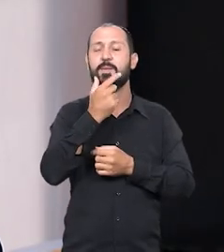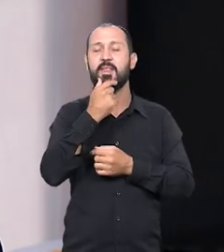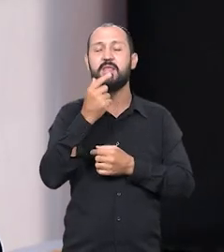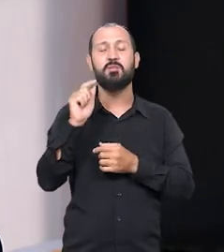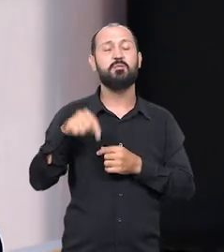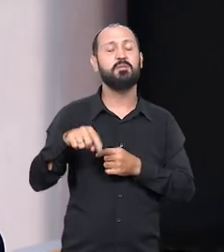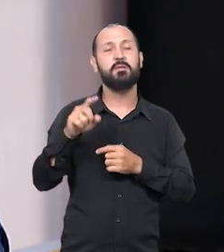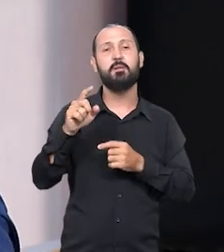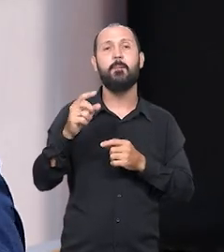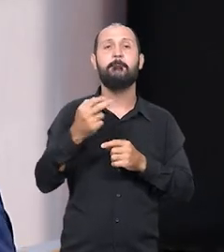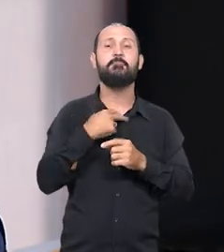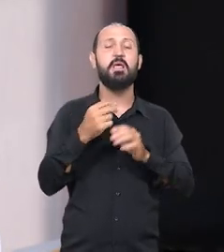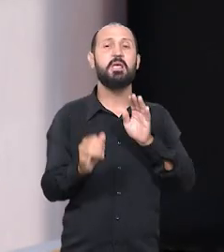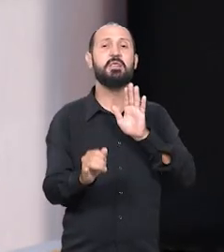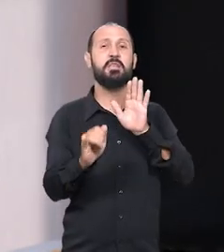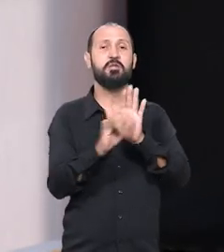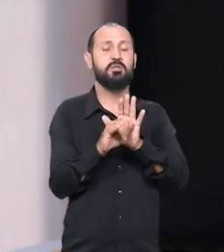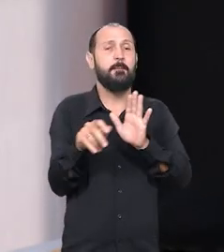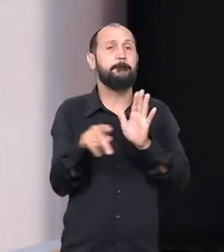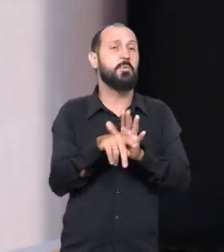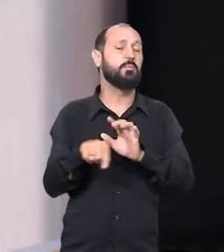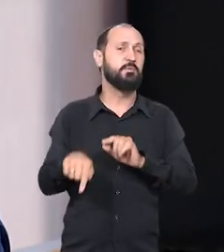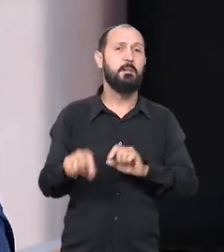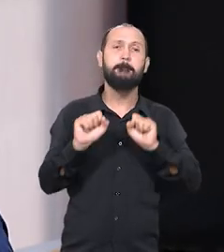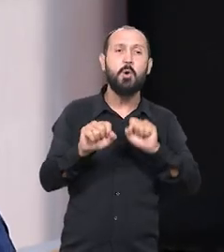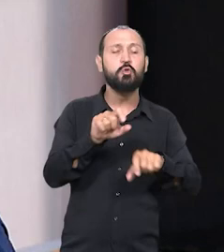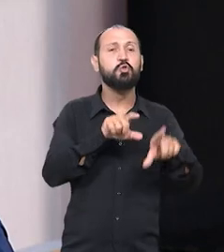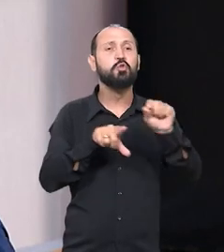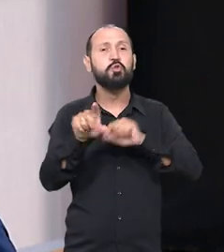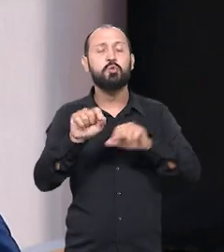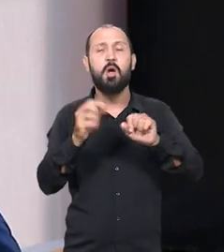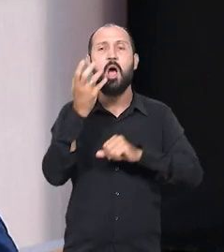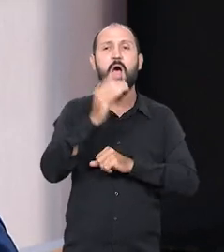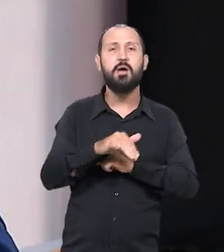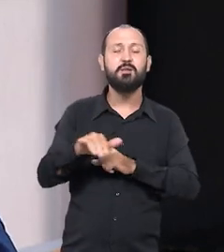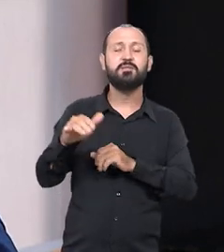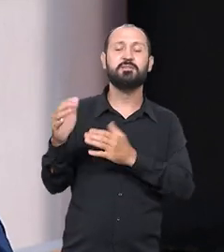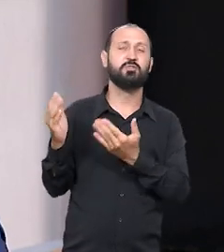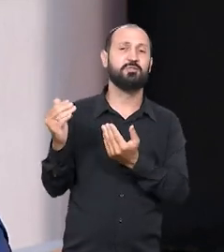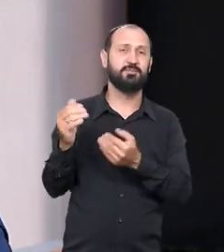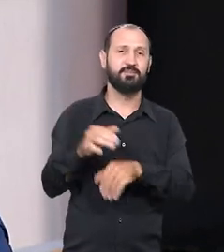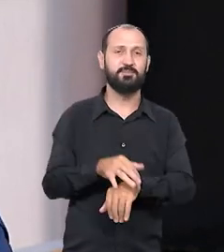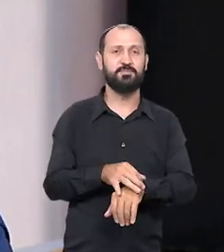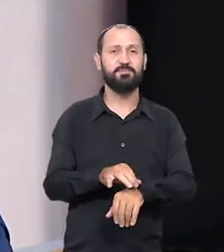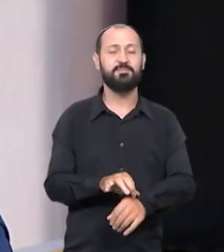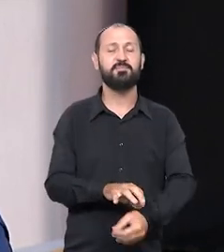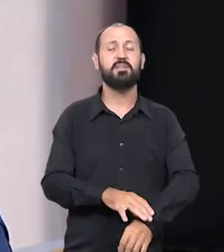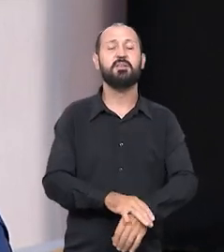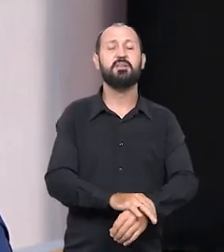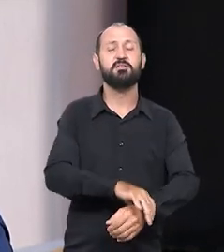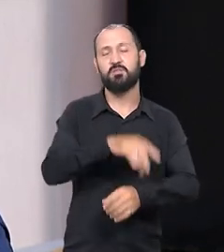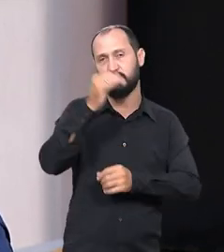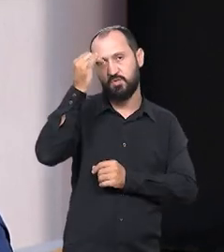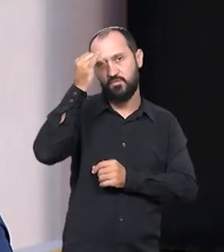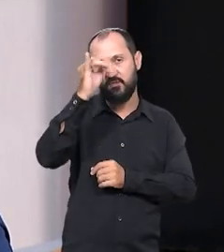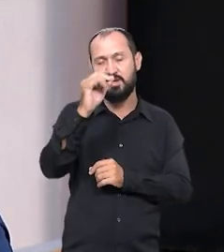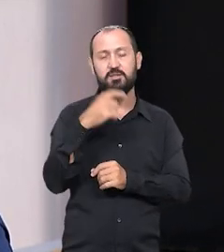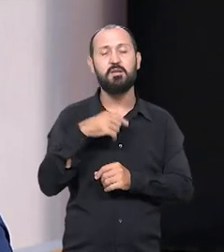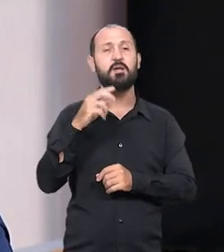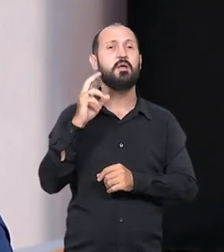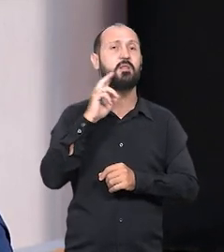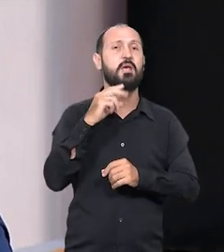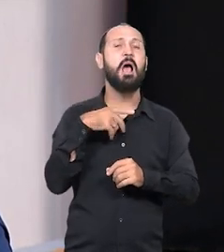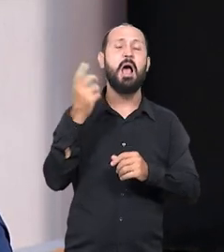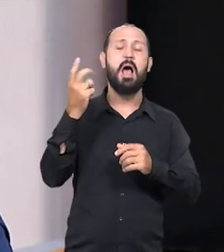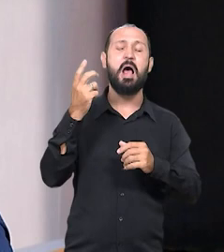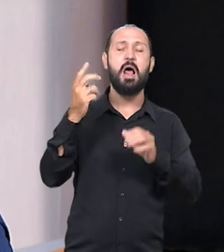menino, ele já não tem a identidade natural dele, ele pode escolher uma criança, um adolescente. E isso é uma coisa que a gente combate. A